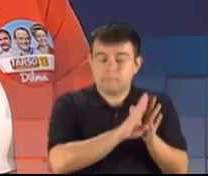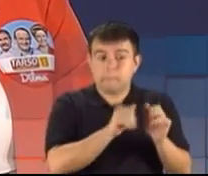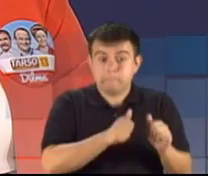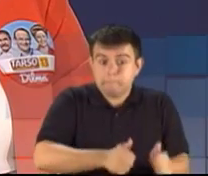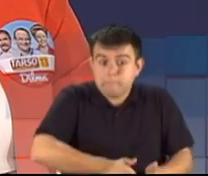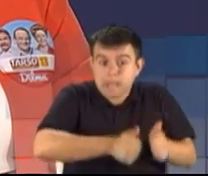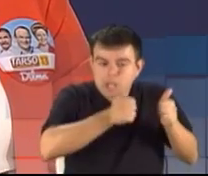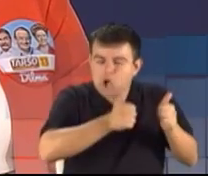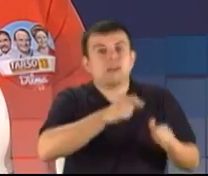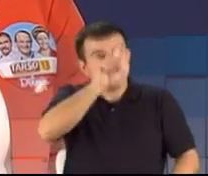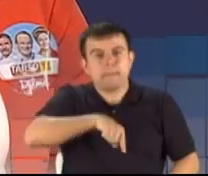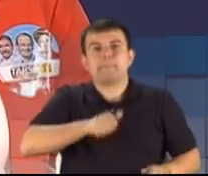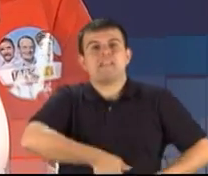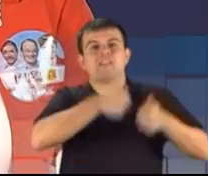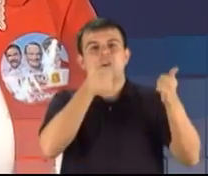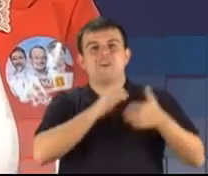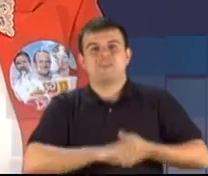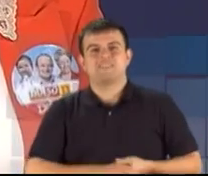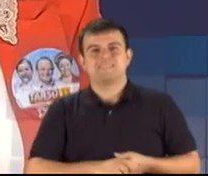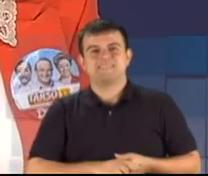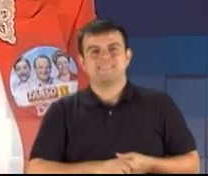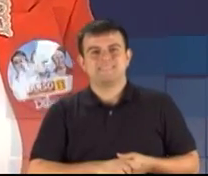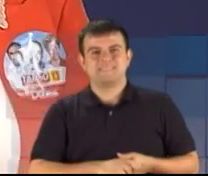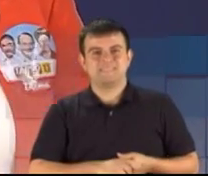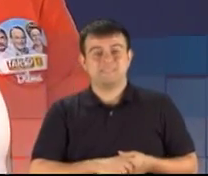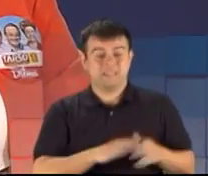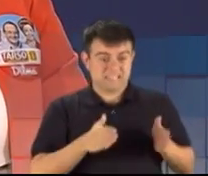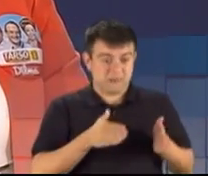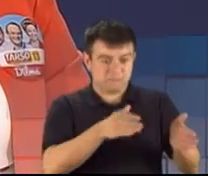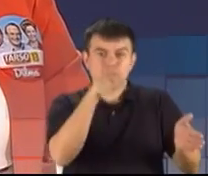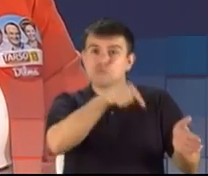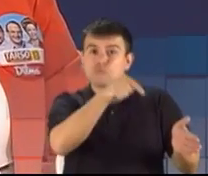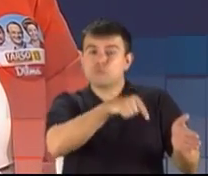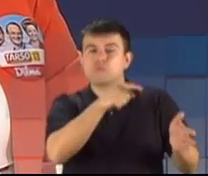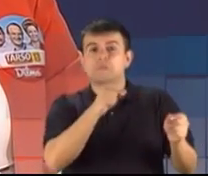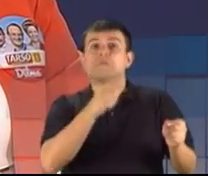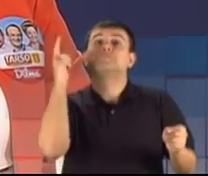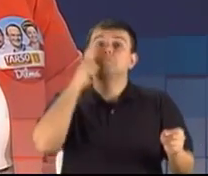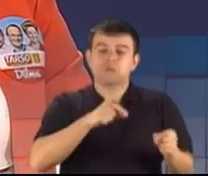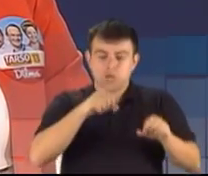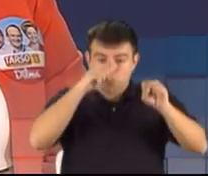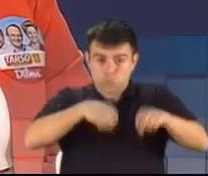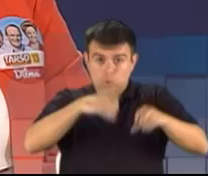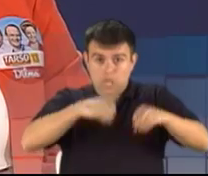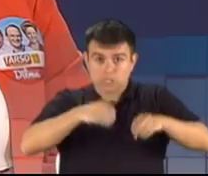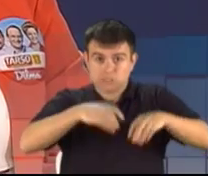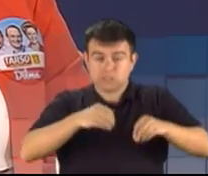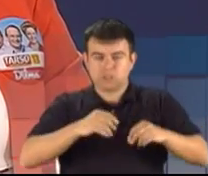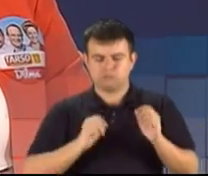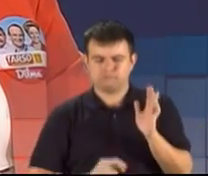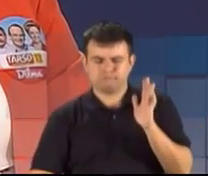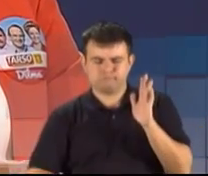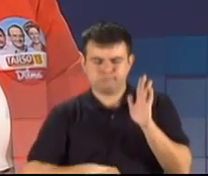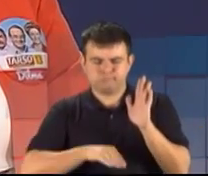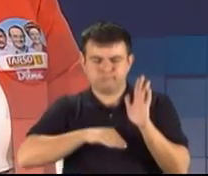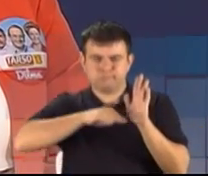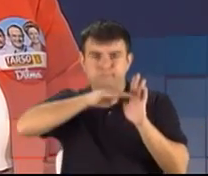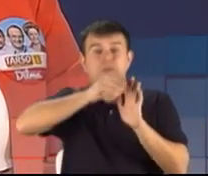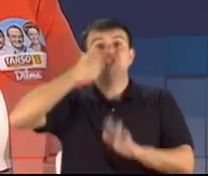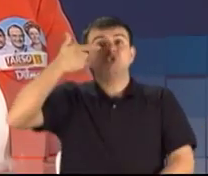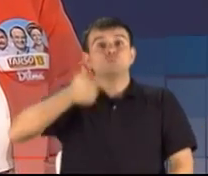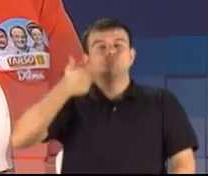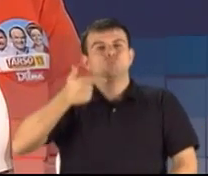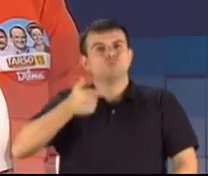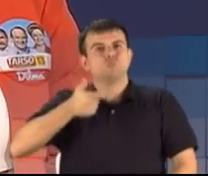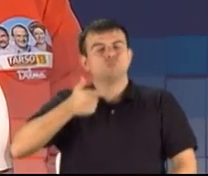caminho que levou a educação do Rio Grande do Sul a chegar ao segundo lugar no país, essa